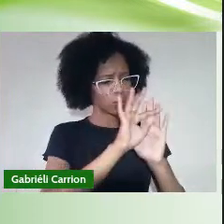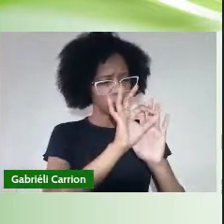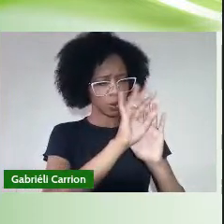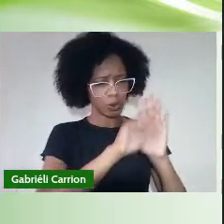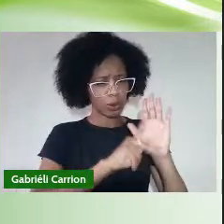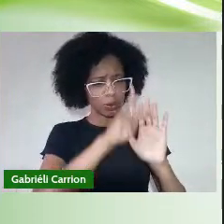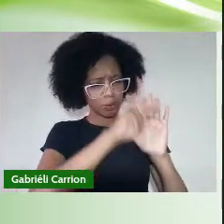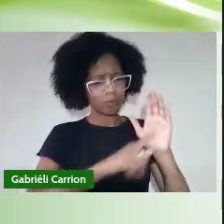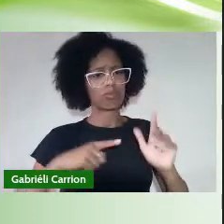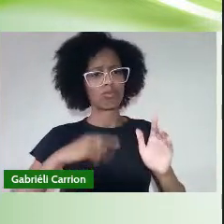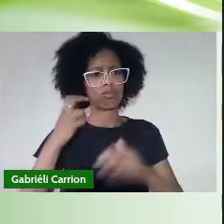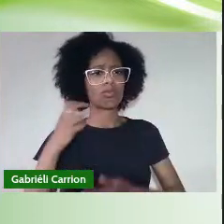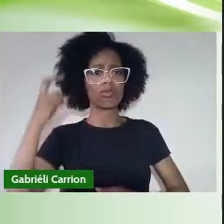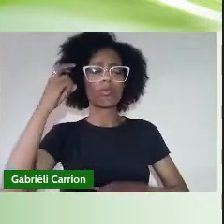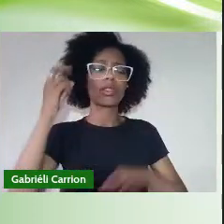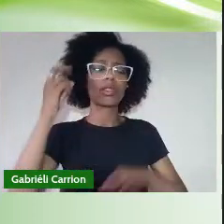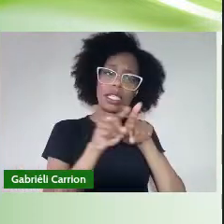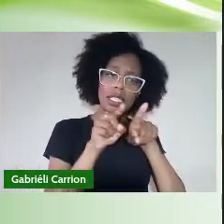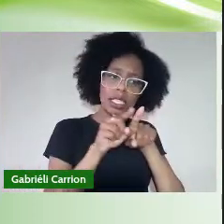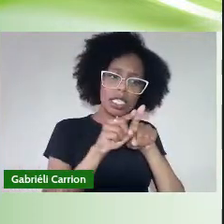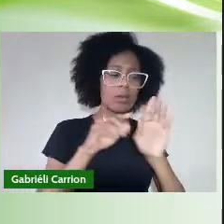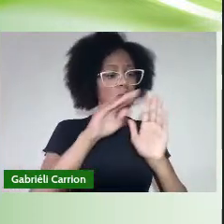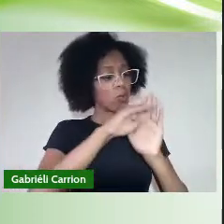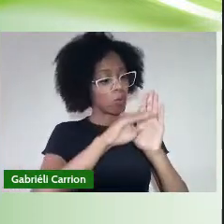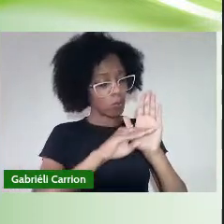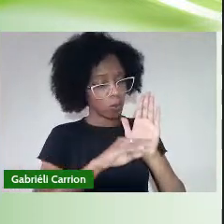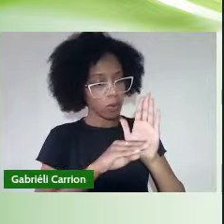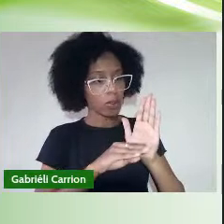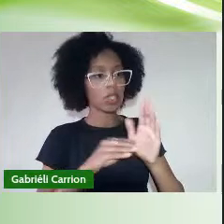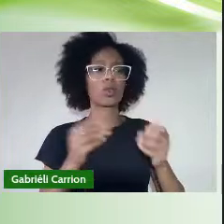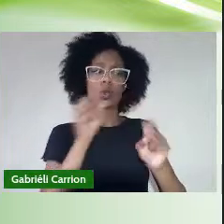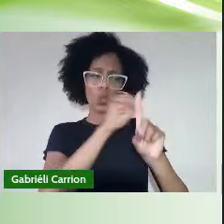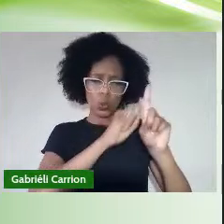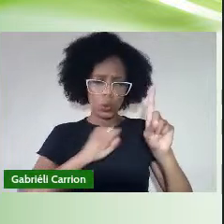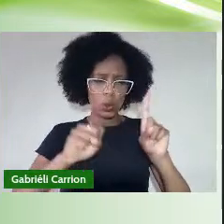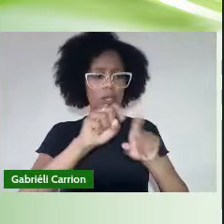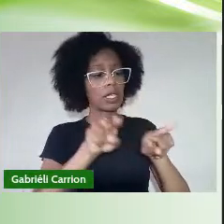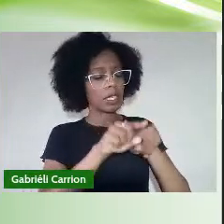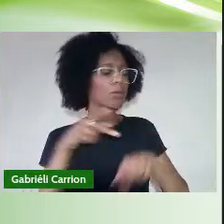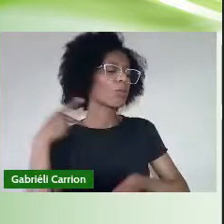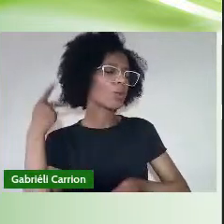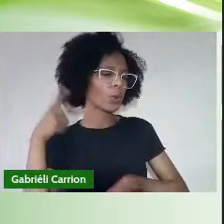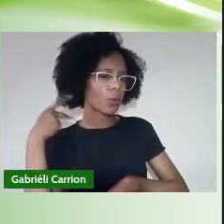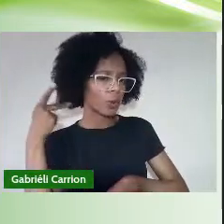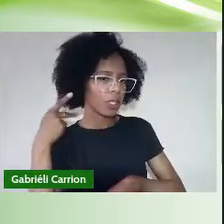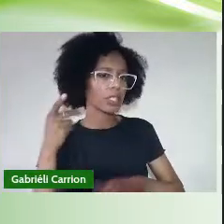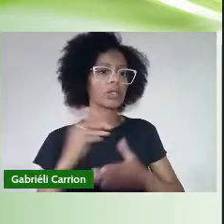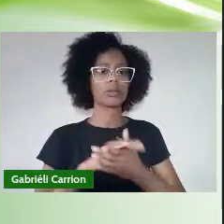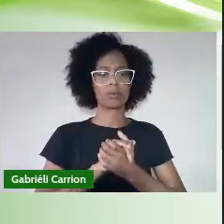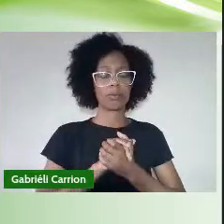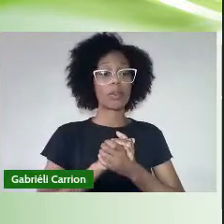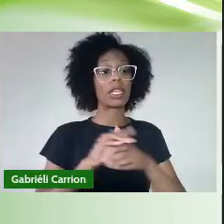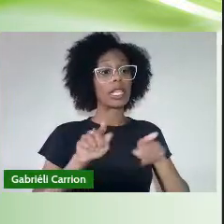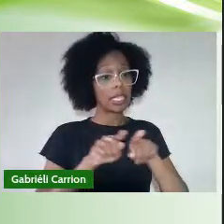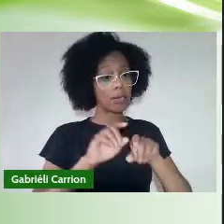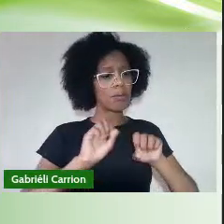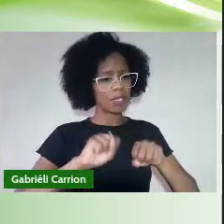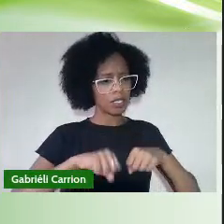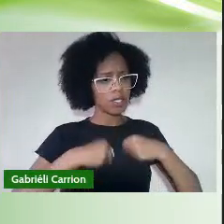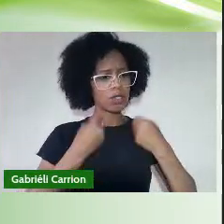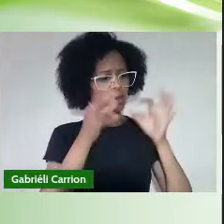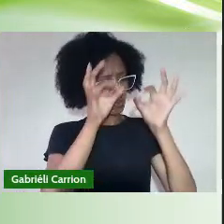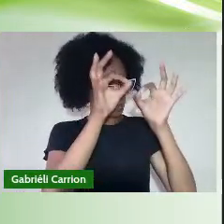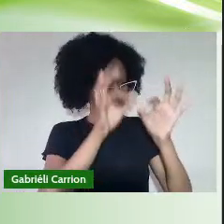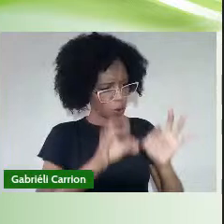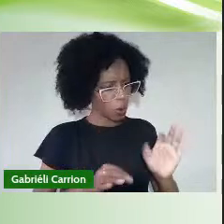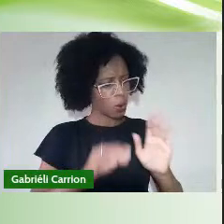Seguindo critérios artísticos, sociais, políticos e econômicos Serei fiel aos preceitos da honra e